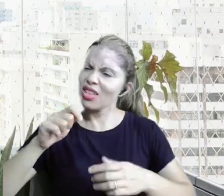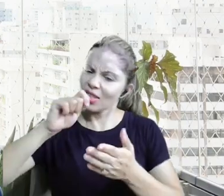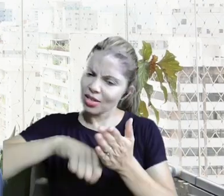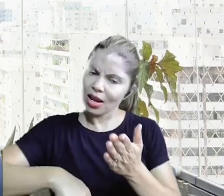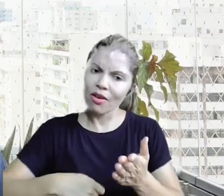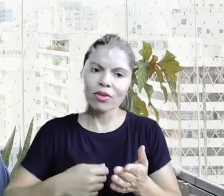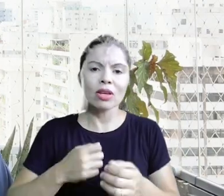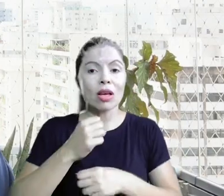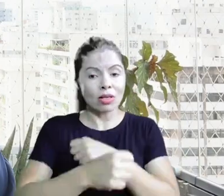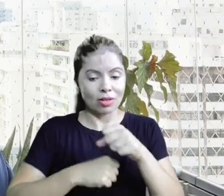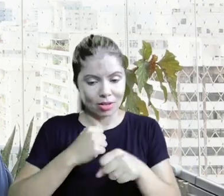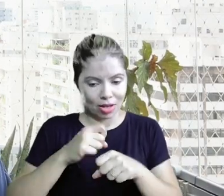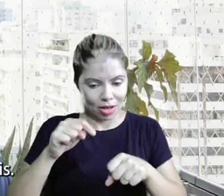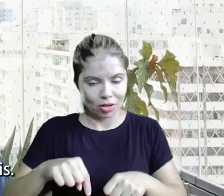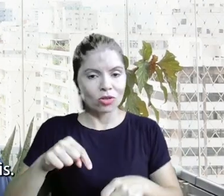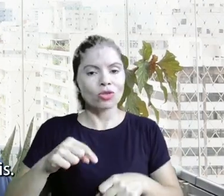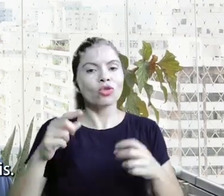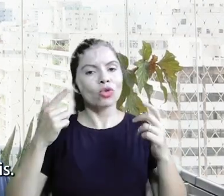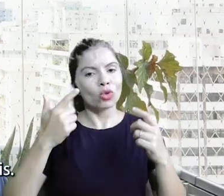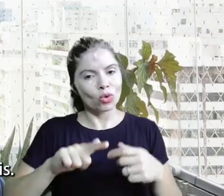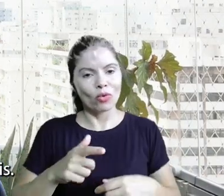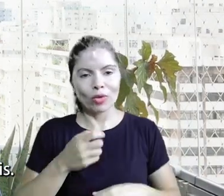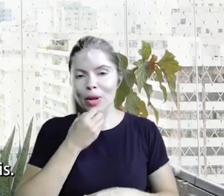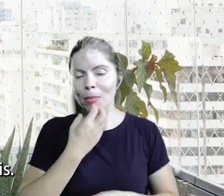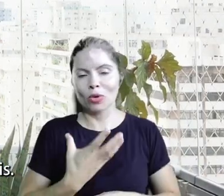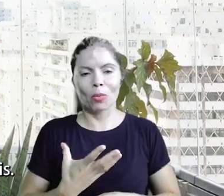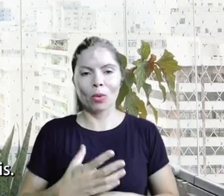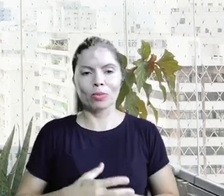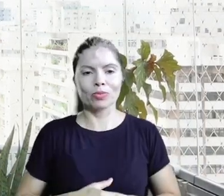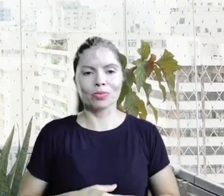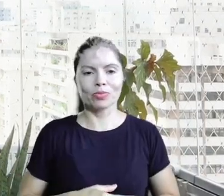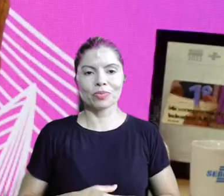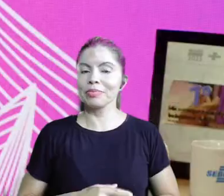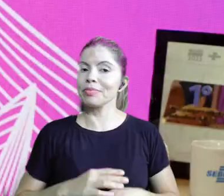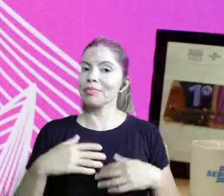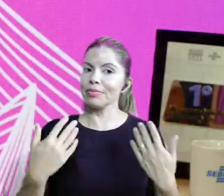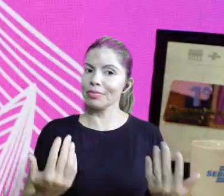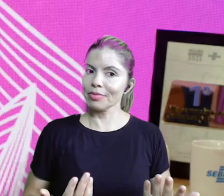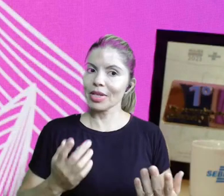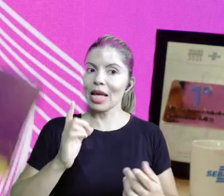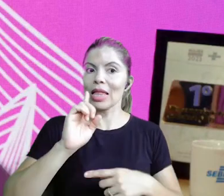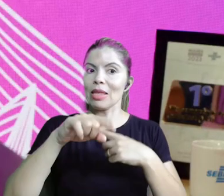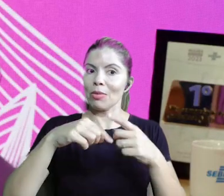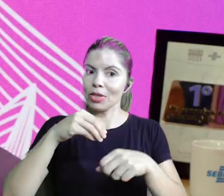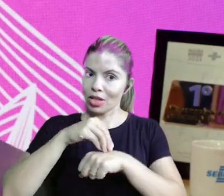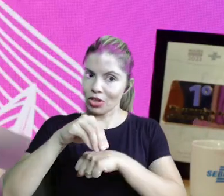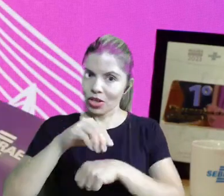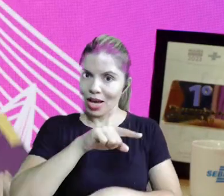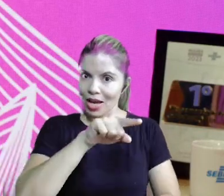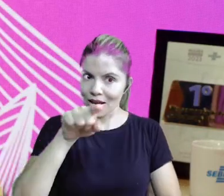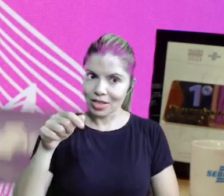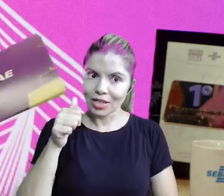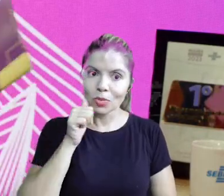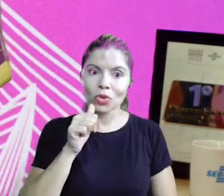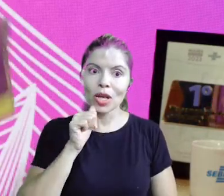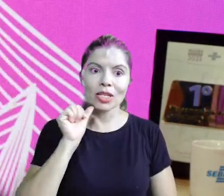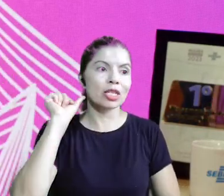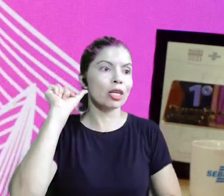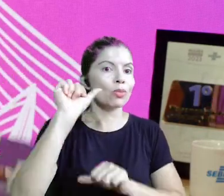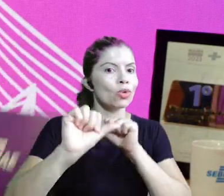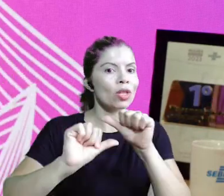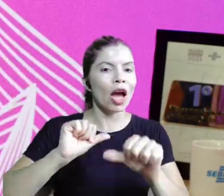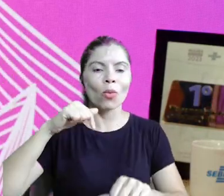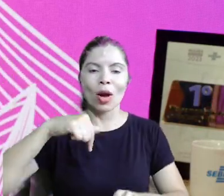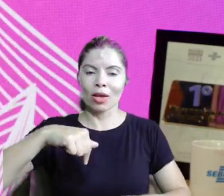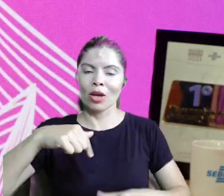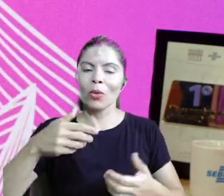seja você e esse ano eu vou fazer de novo porque é demais E depois da dica dessas mulheres que